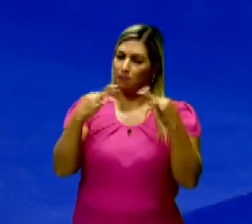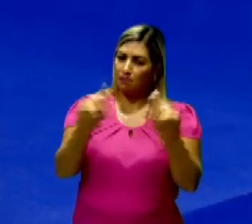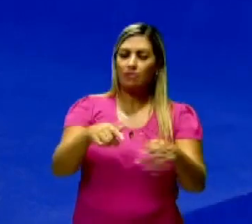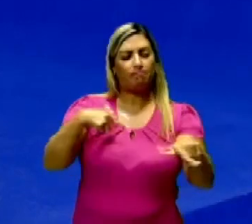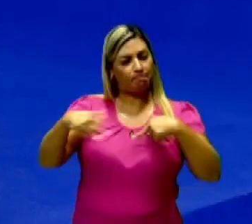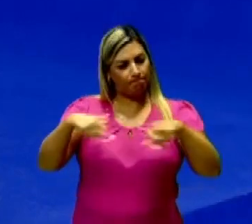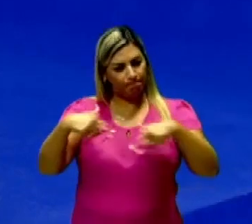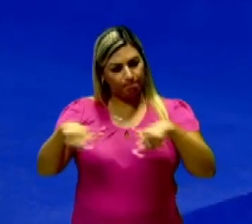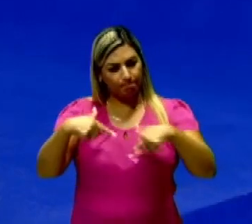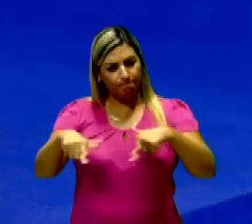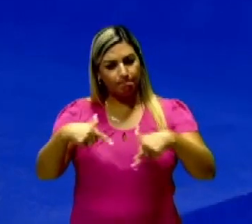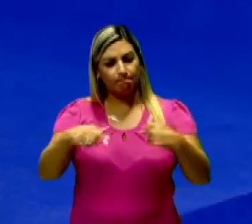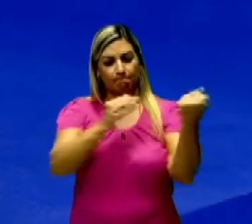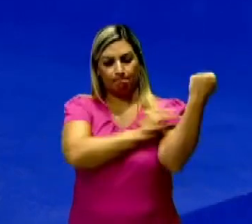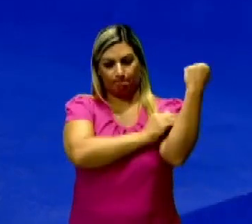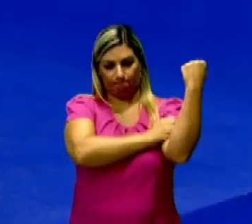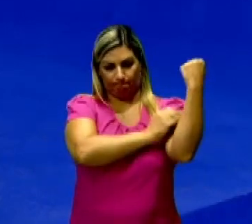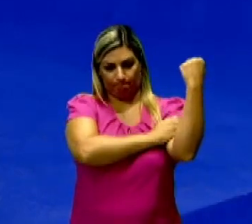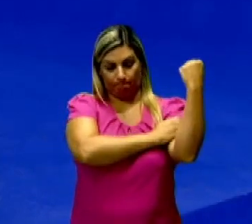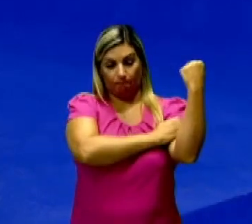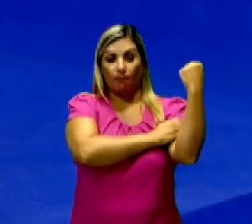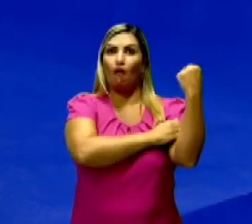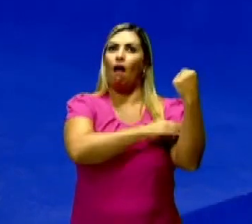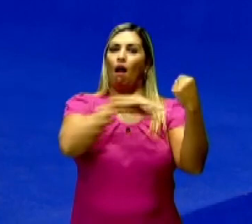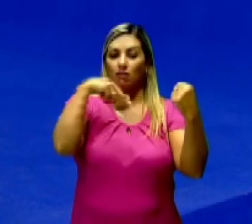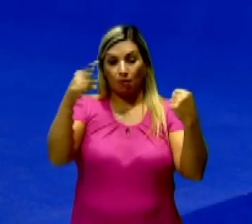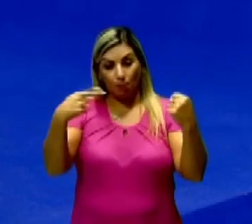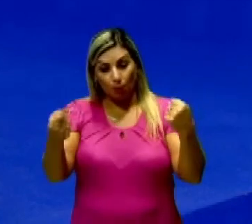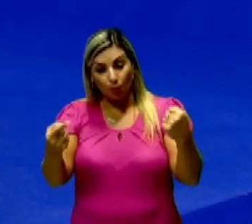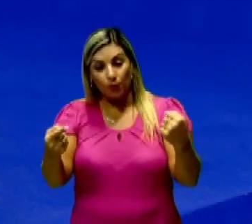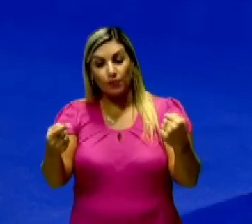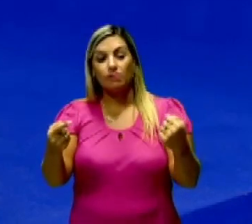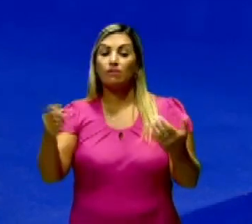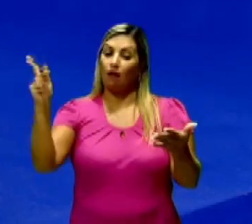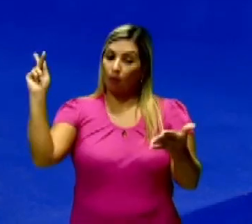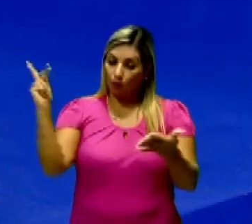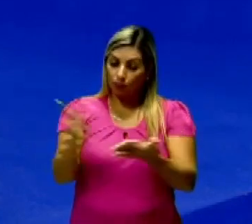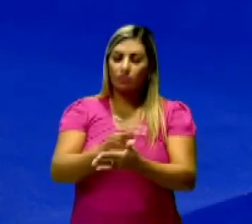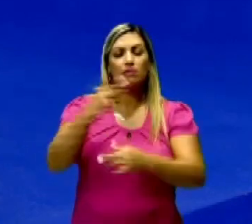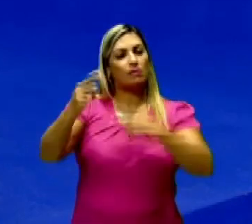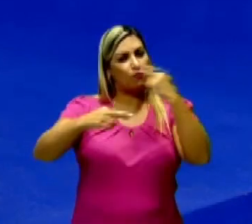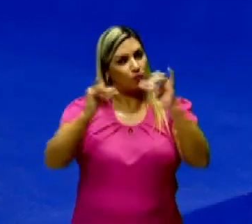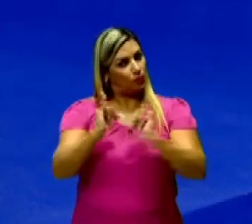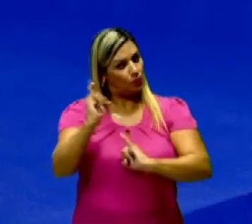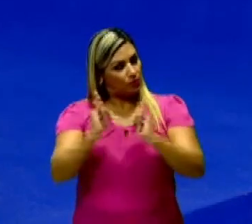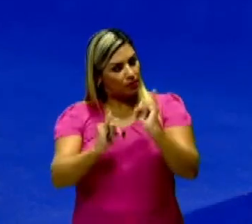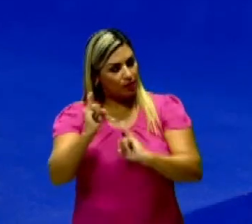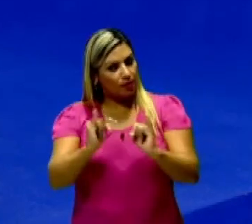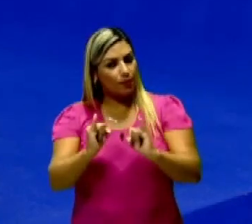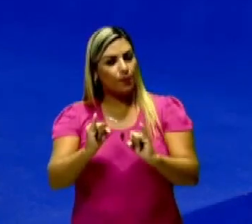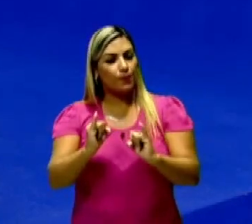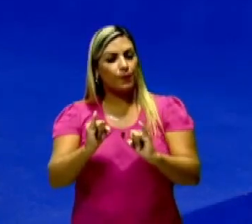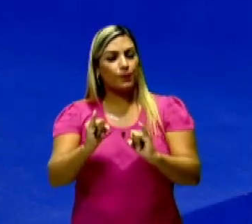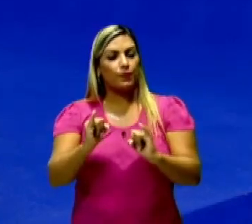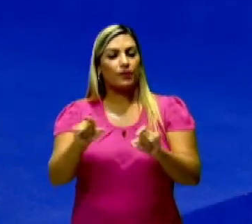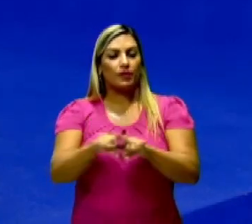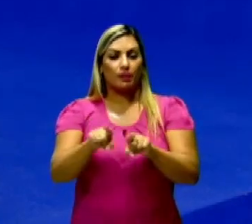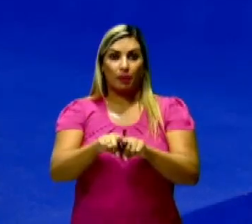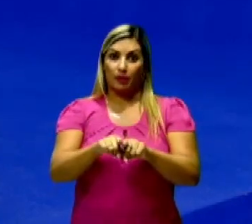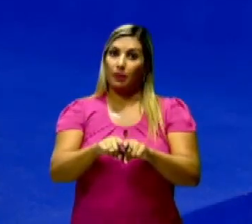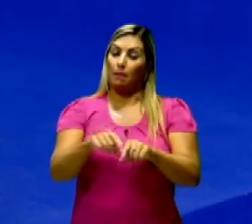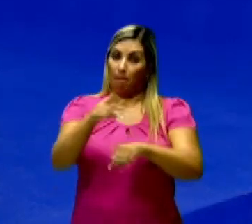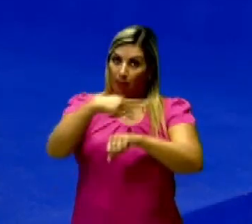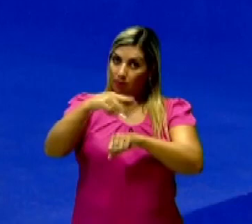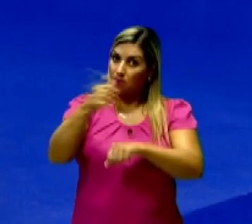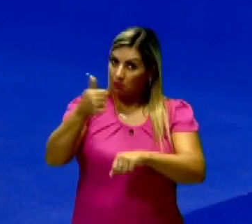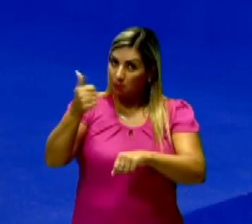trabalhando lá no campo. Quando acontece a Revolução Industrial, essa Revolução Industrial, ela causa também, e isso a gente está falando dos primeiros